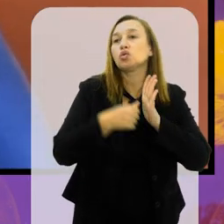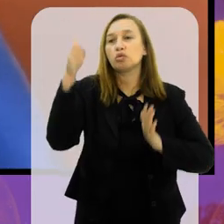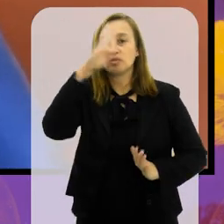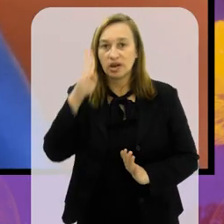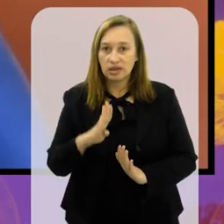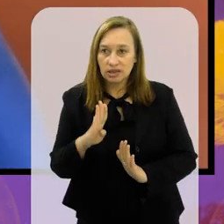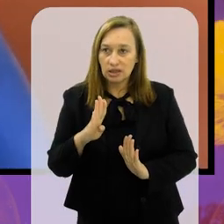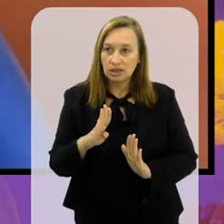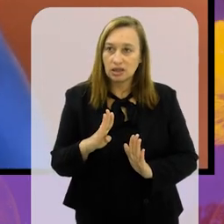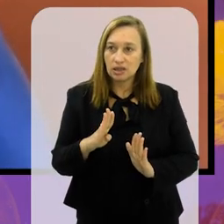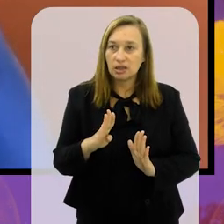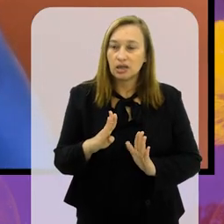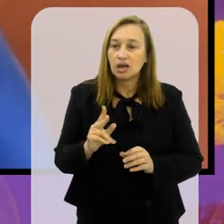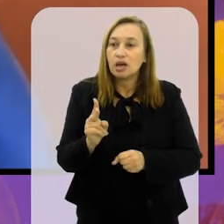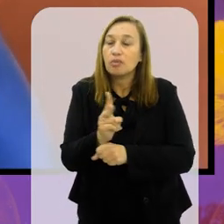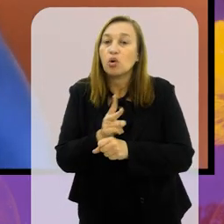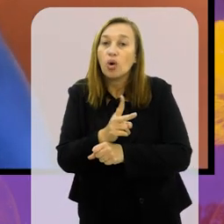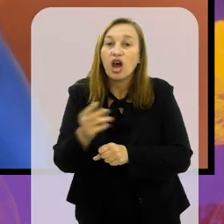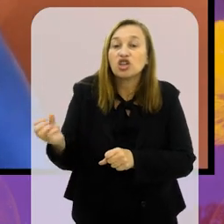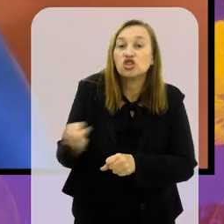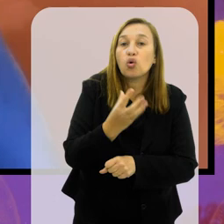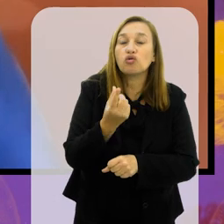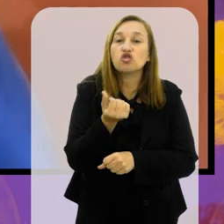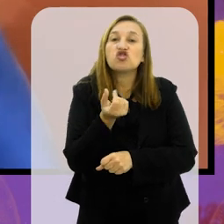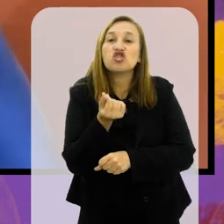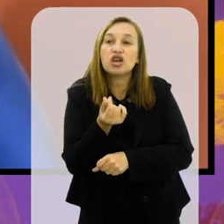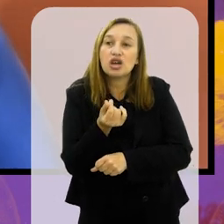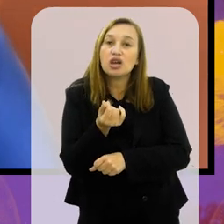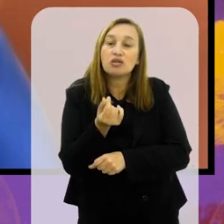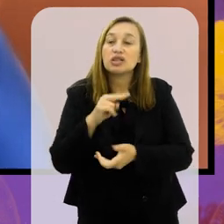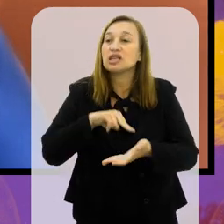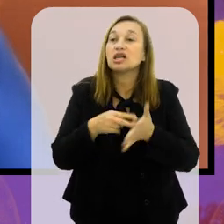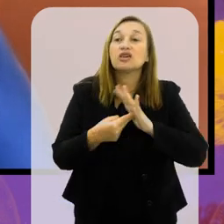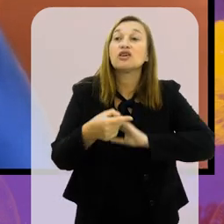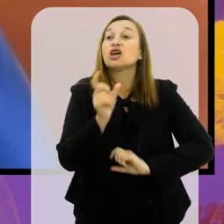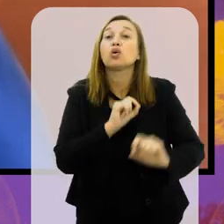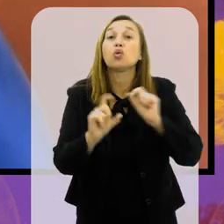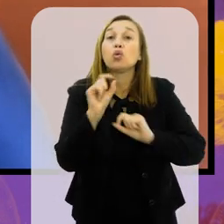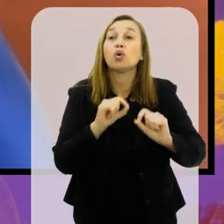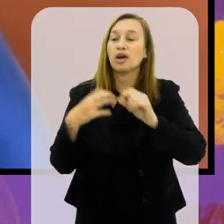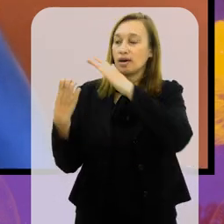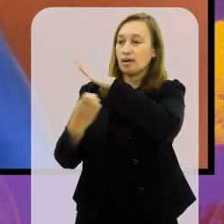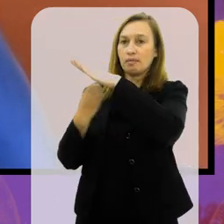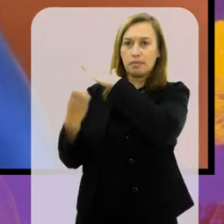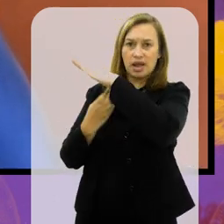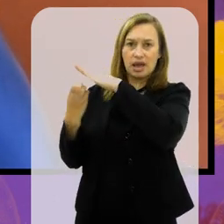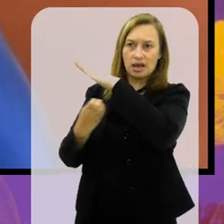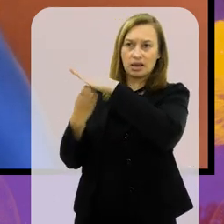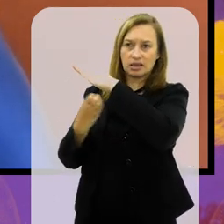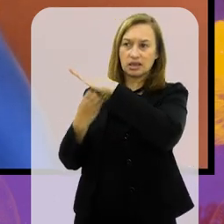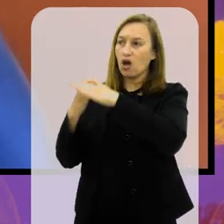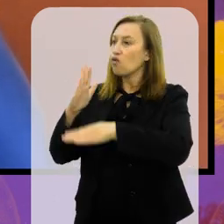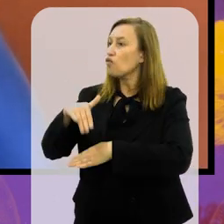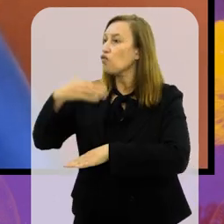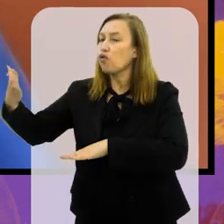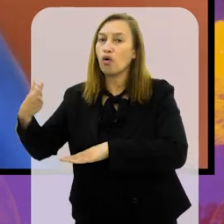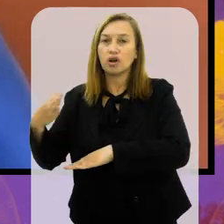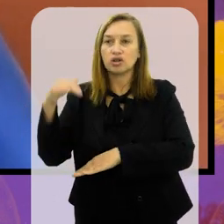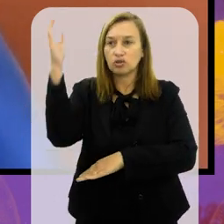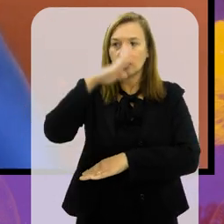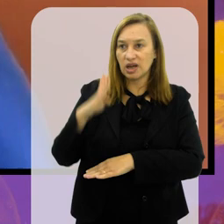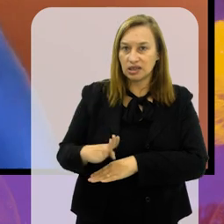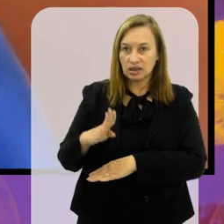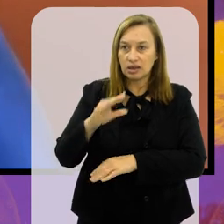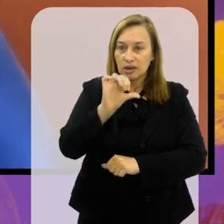os clubes brasileiros a buscar o chamado dinheiro novo, que é o dinheiro das empresas de fora